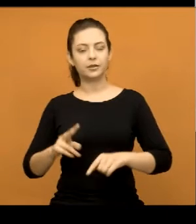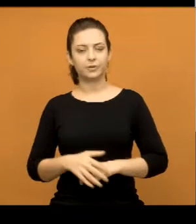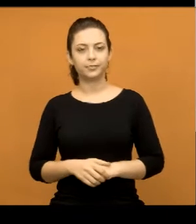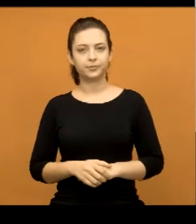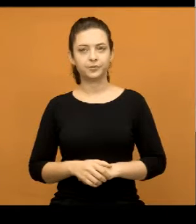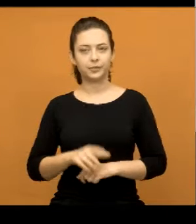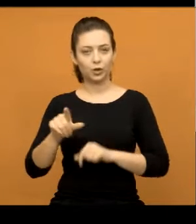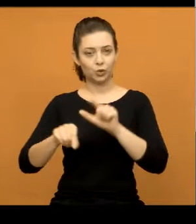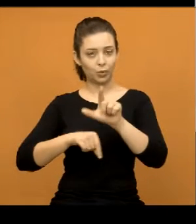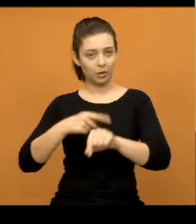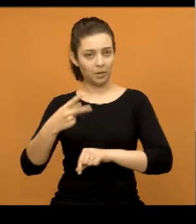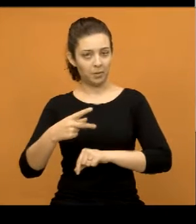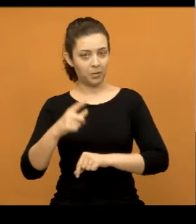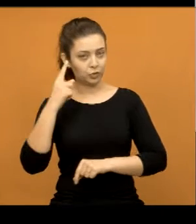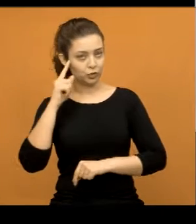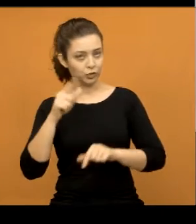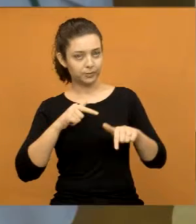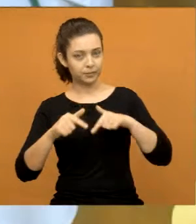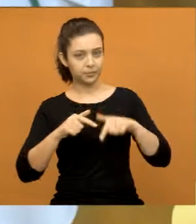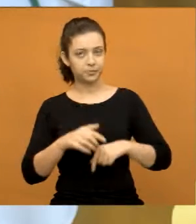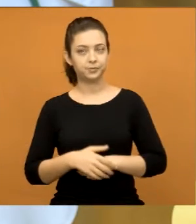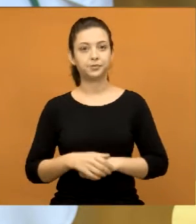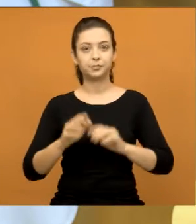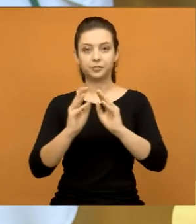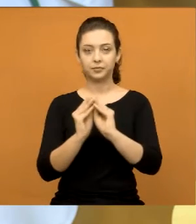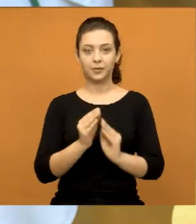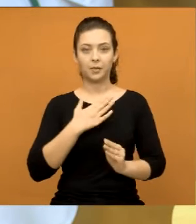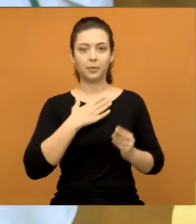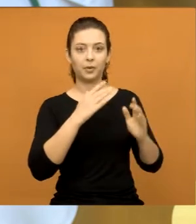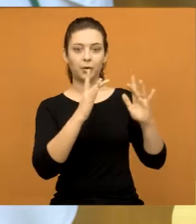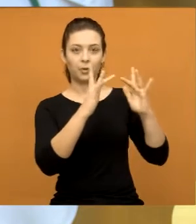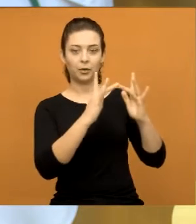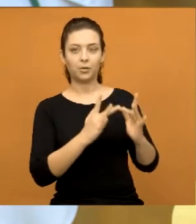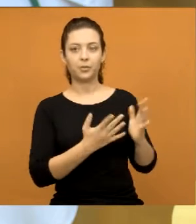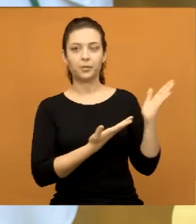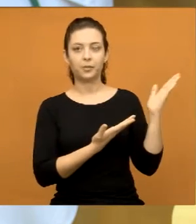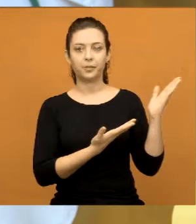Dirceu Por fim, eu peço aqui, coloque meus contatos.